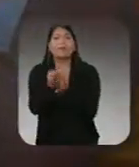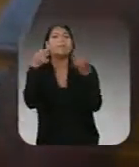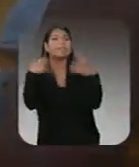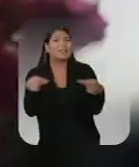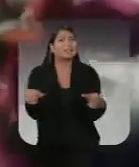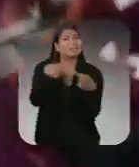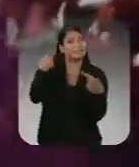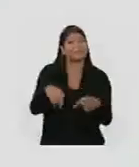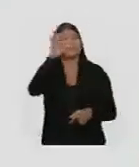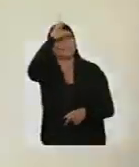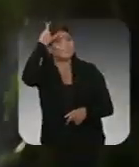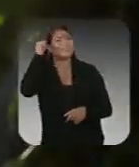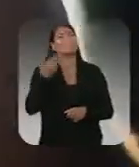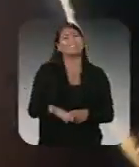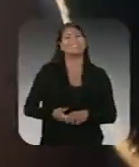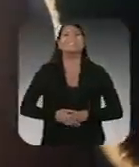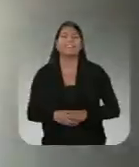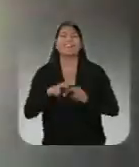certo pra gente pro Estado.